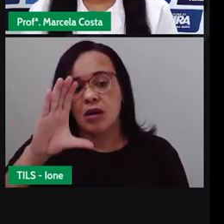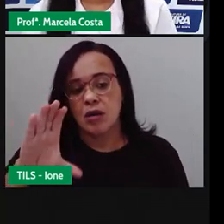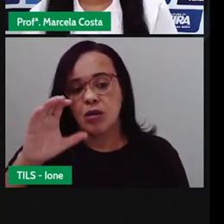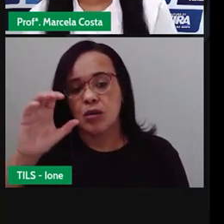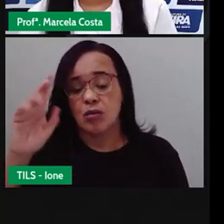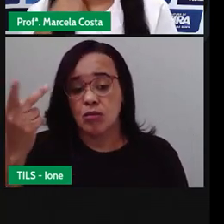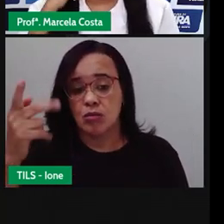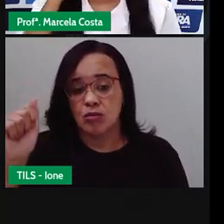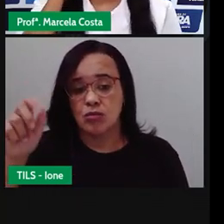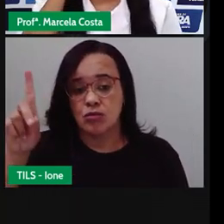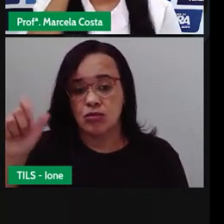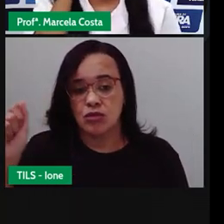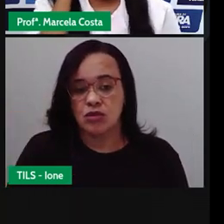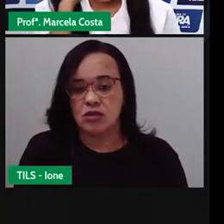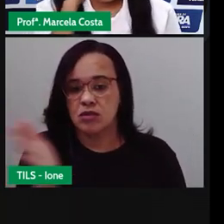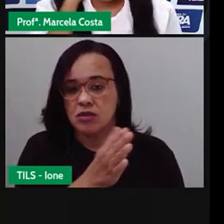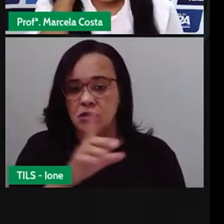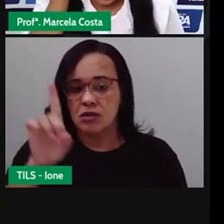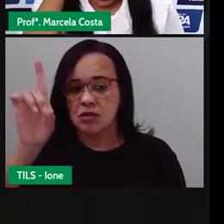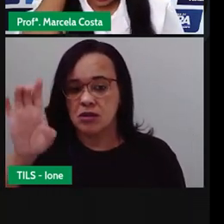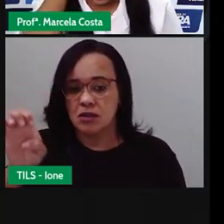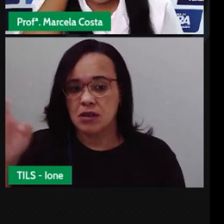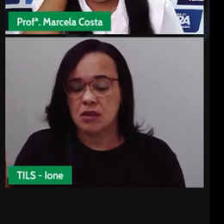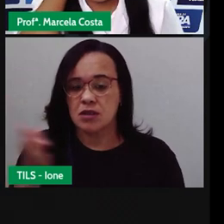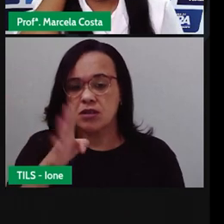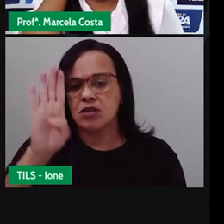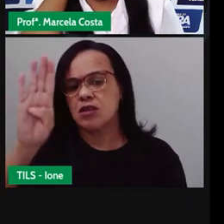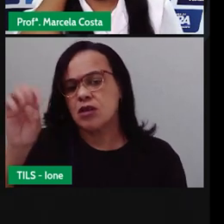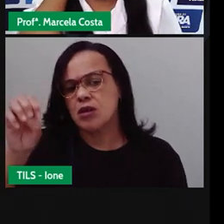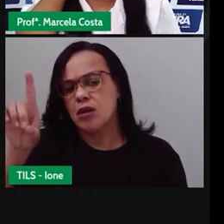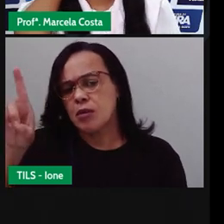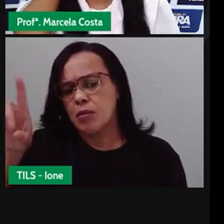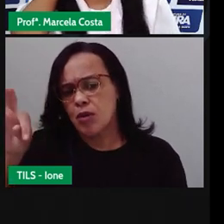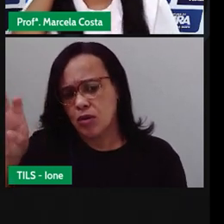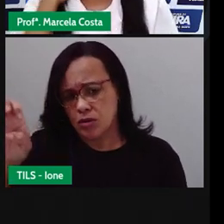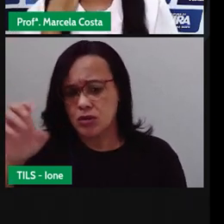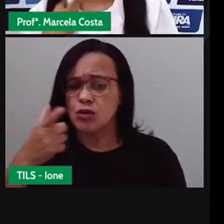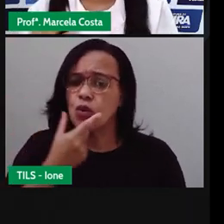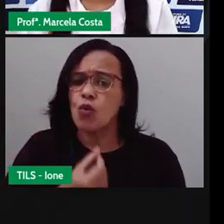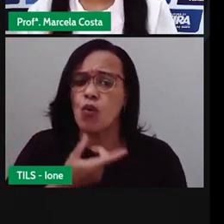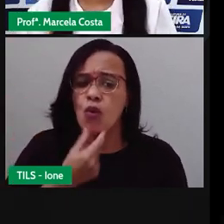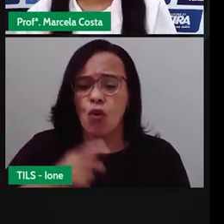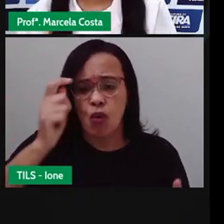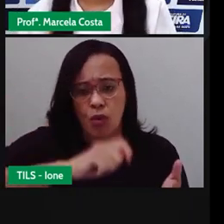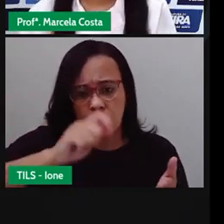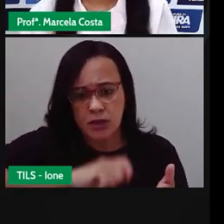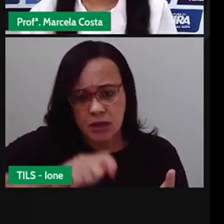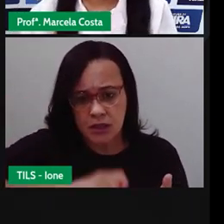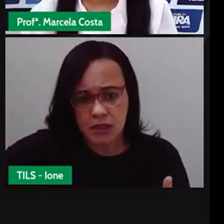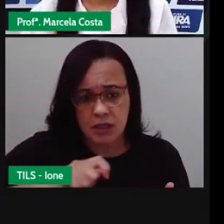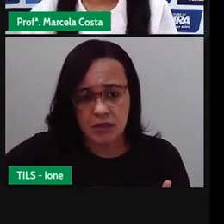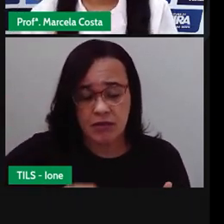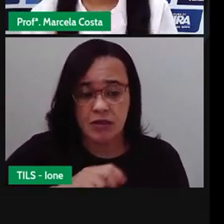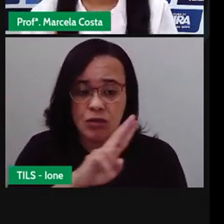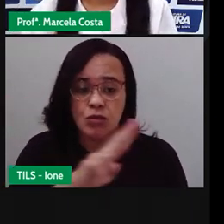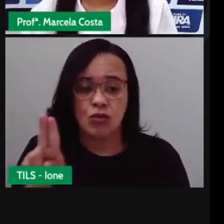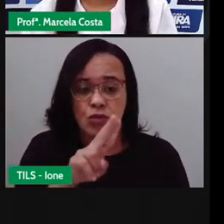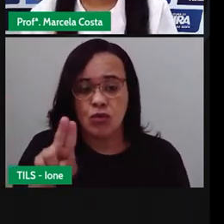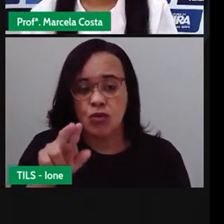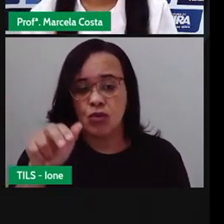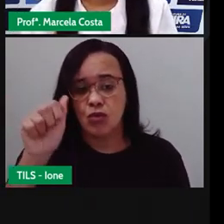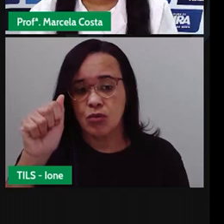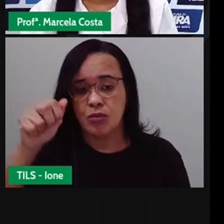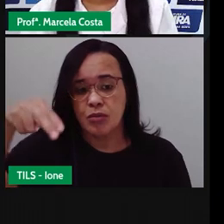Quem escreveu ela foi o Antônio Carlos de Oliveira Barrito. Está vendo? Vem aqui também na capa o nome do